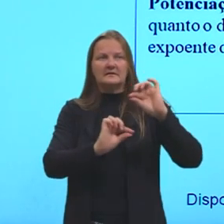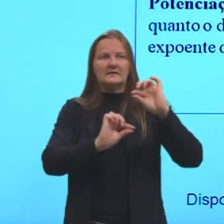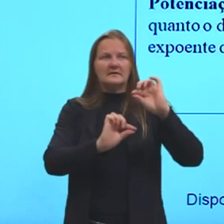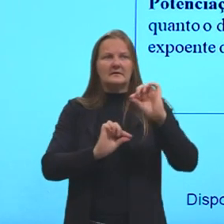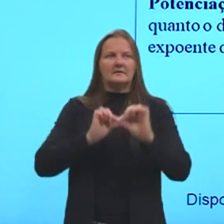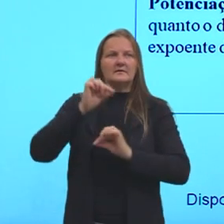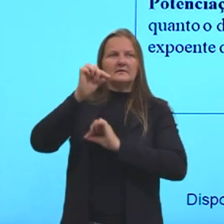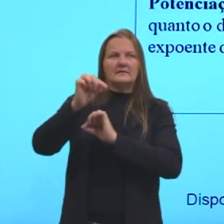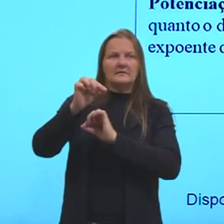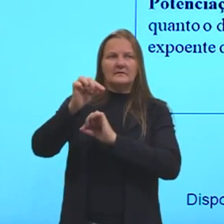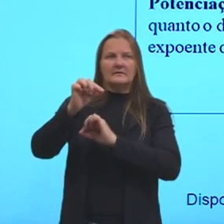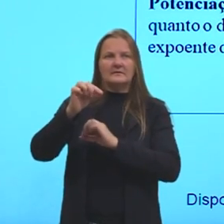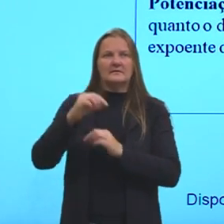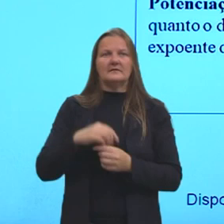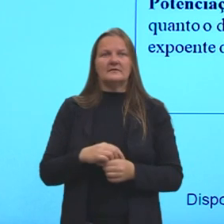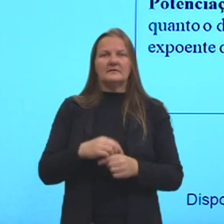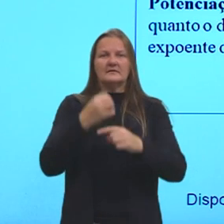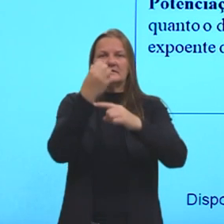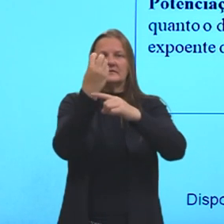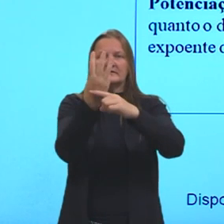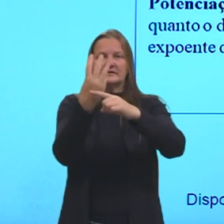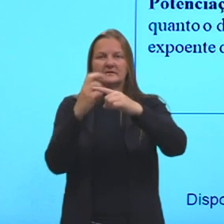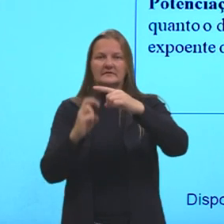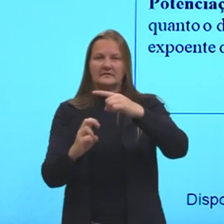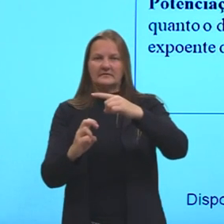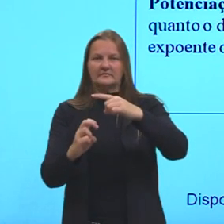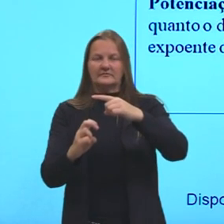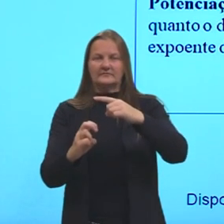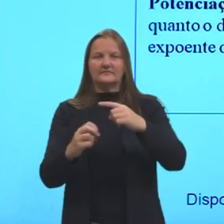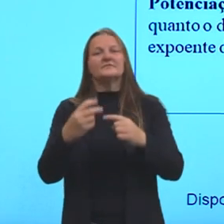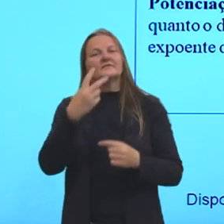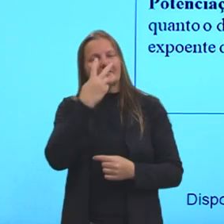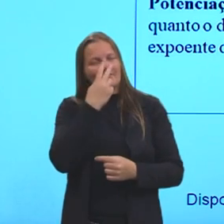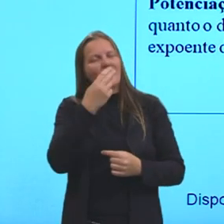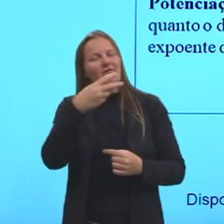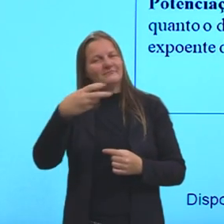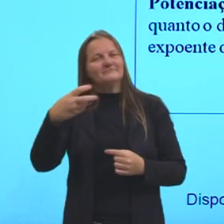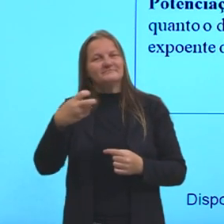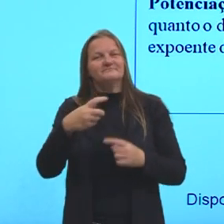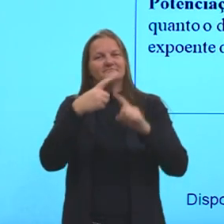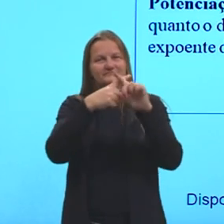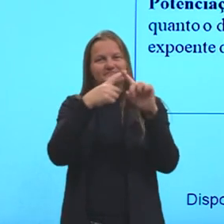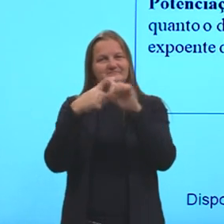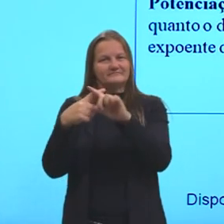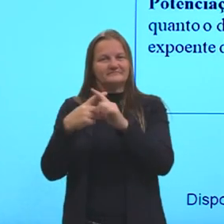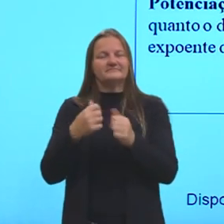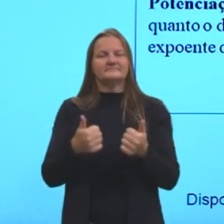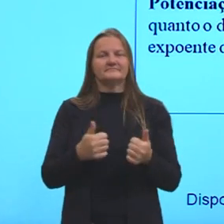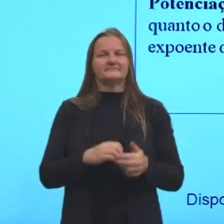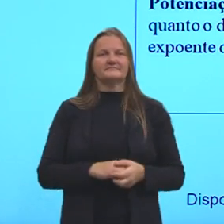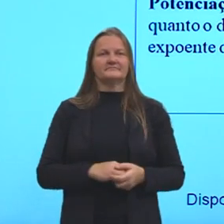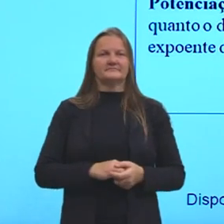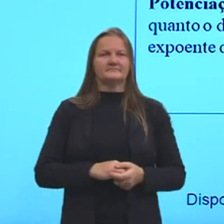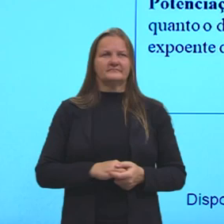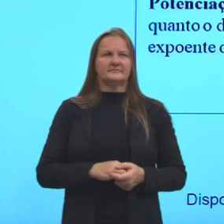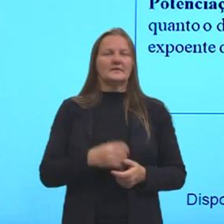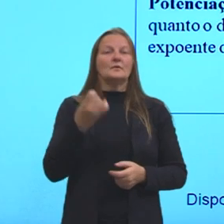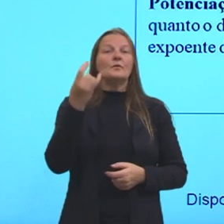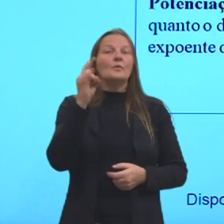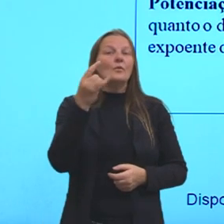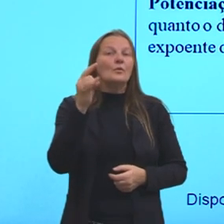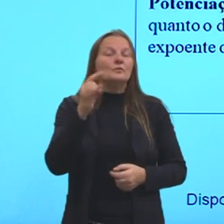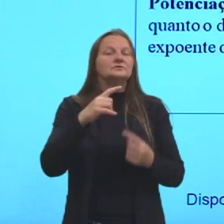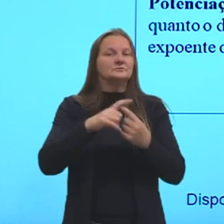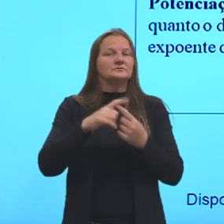cinco terços, que é três quintos. E aí multiplicamos. Por último,